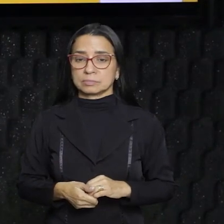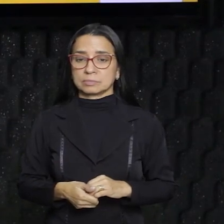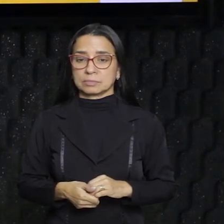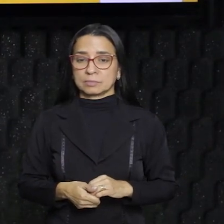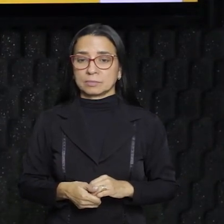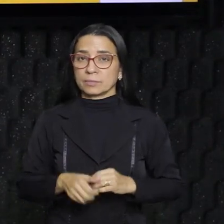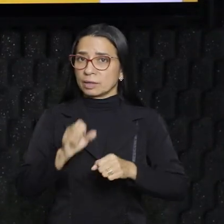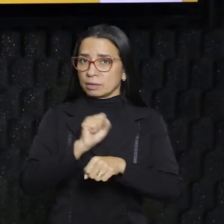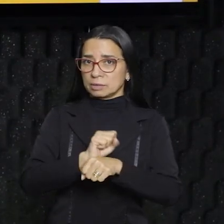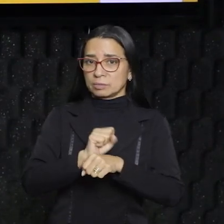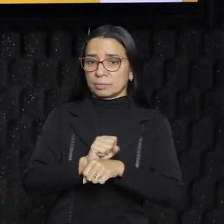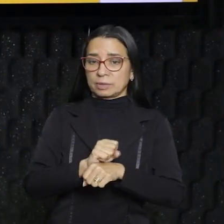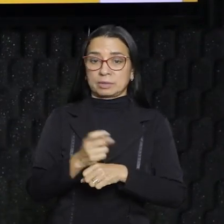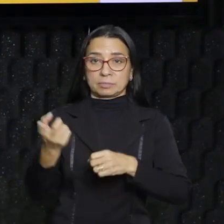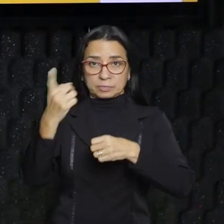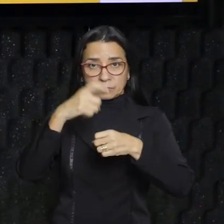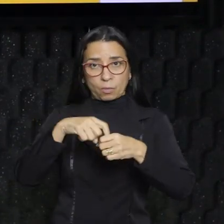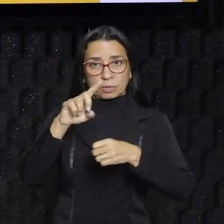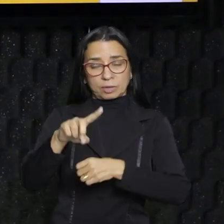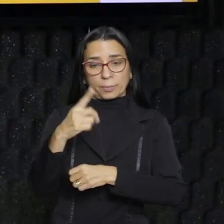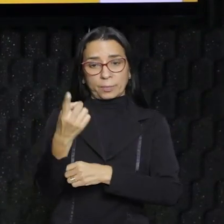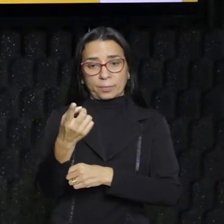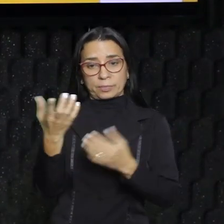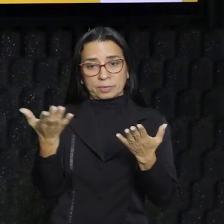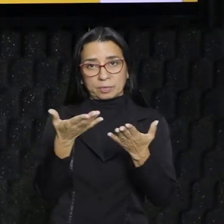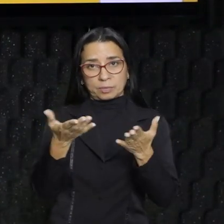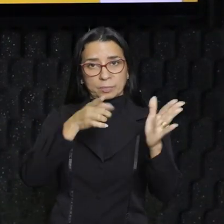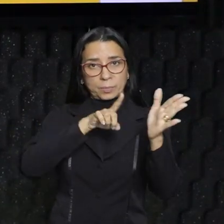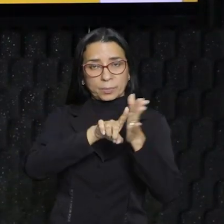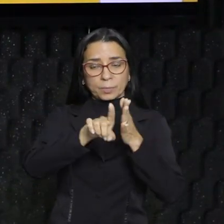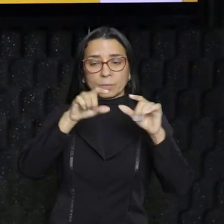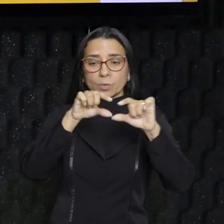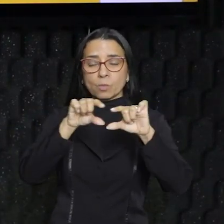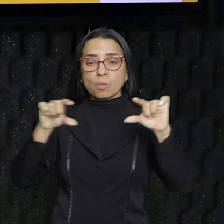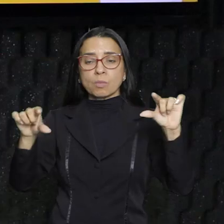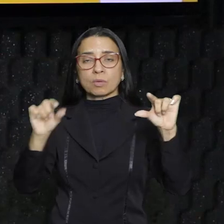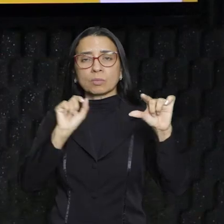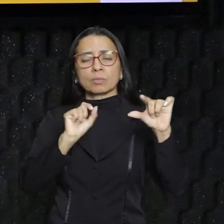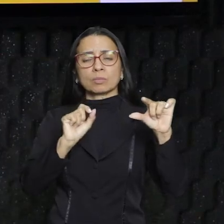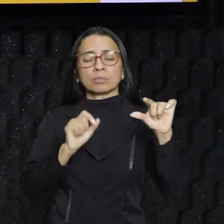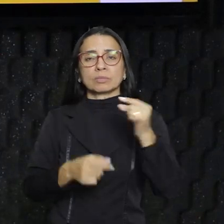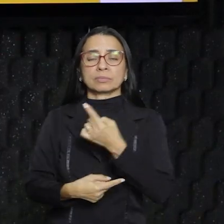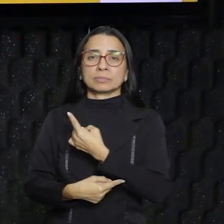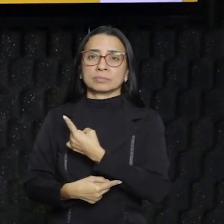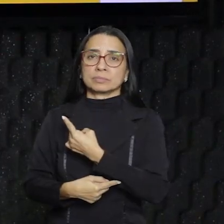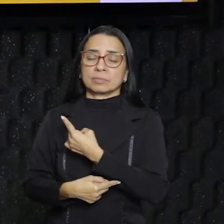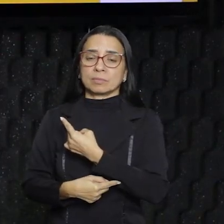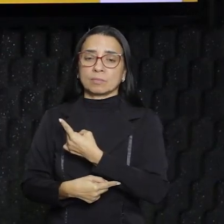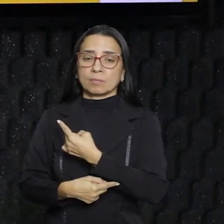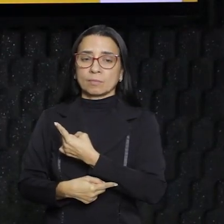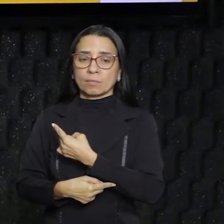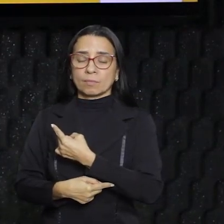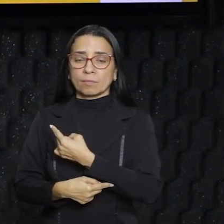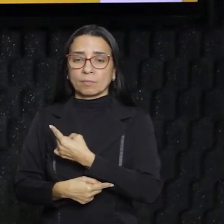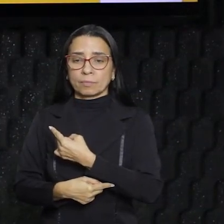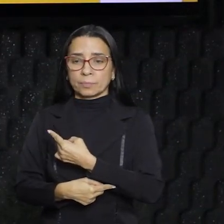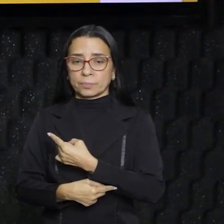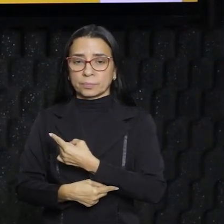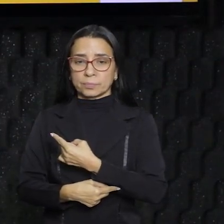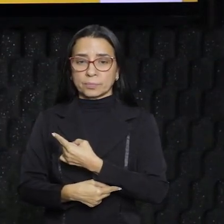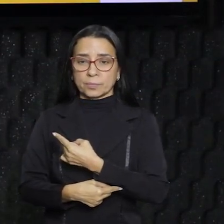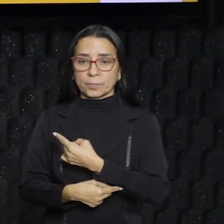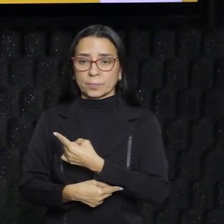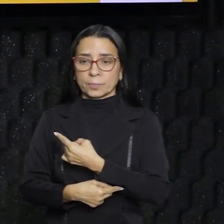novo, me espera aí que eu já volto. Vamos para o comando. Olha o que o comando nos diz. O processo de